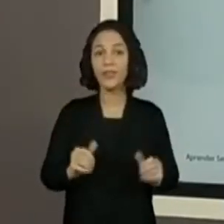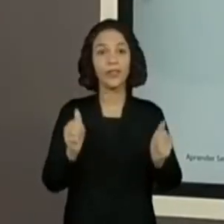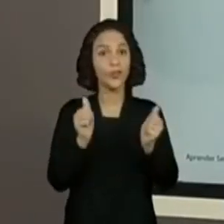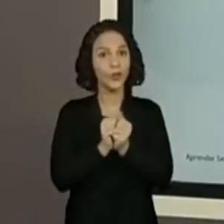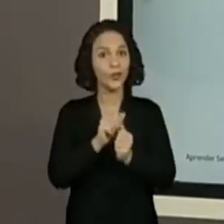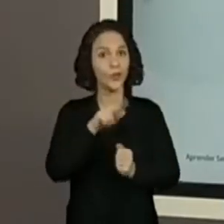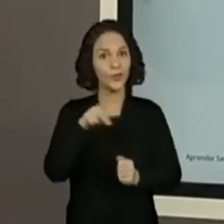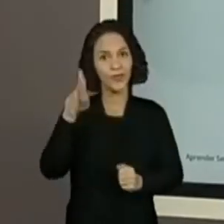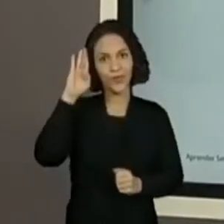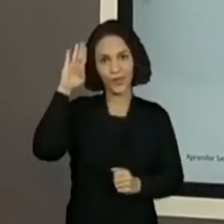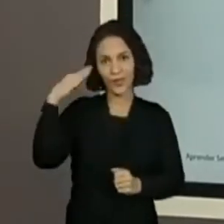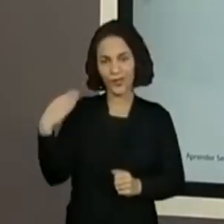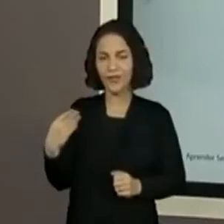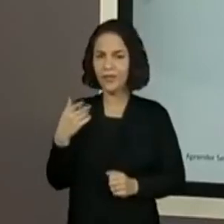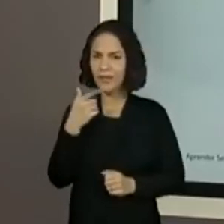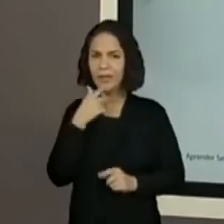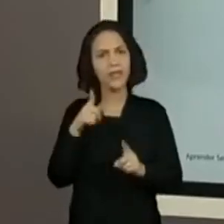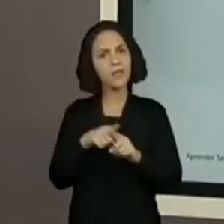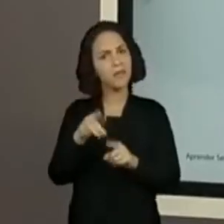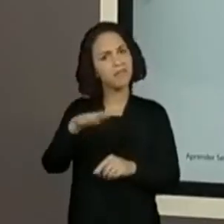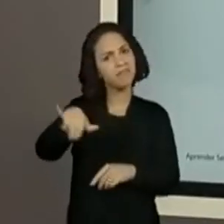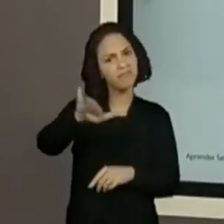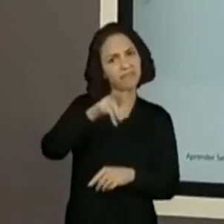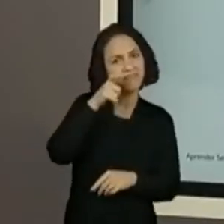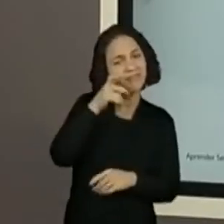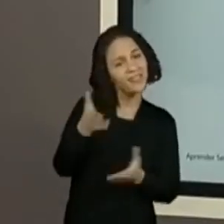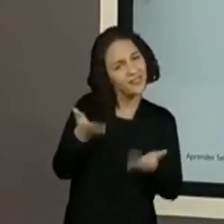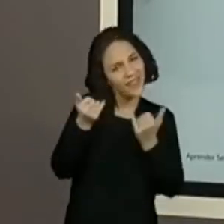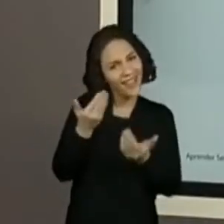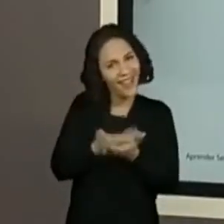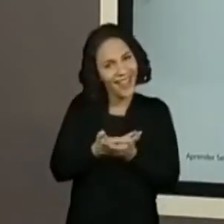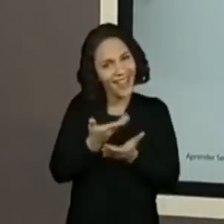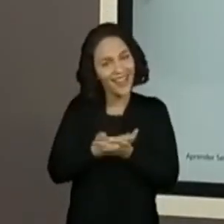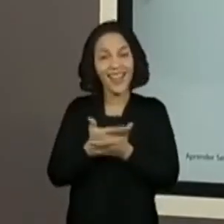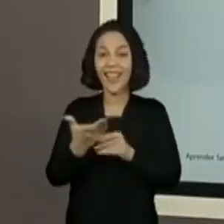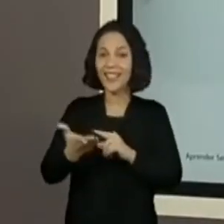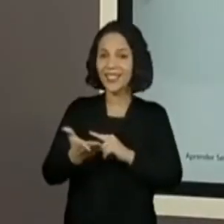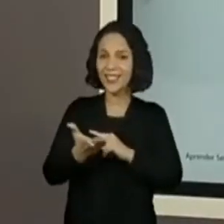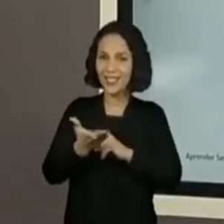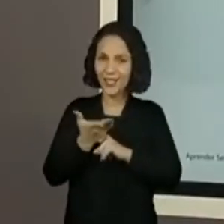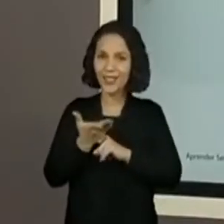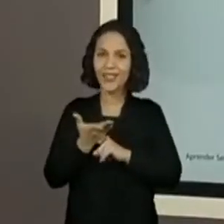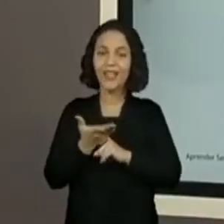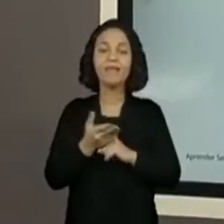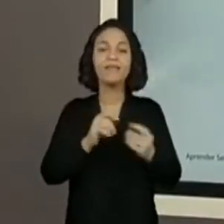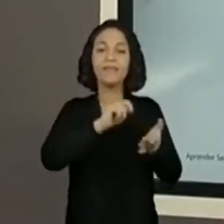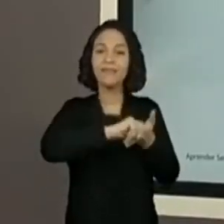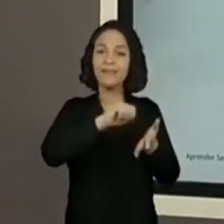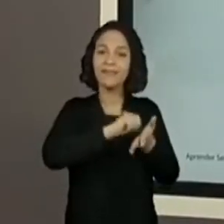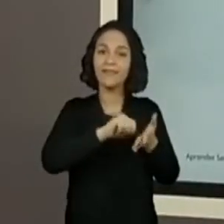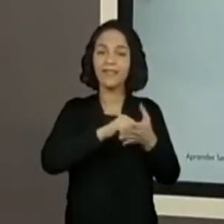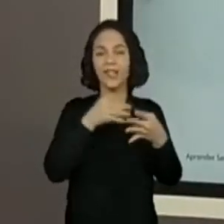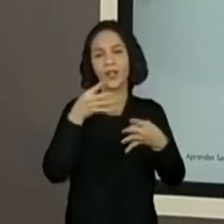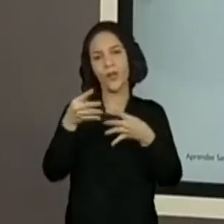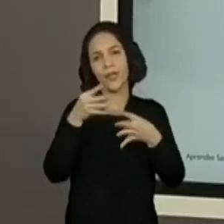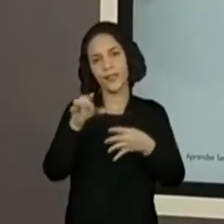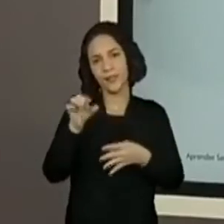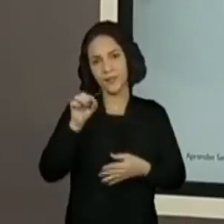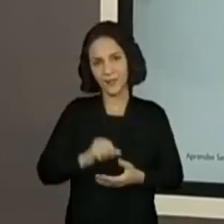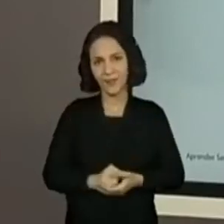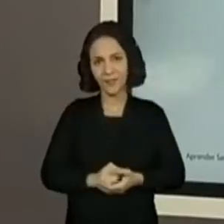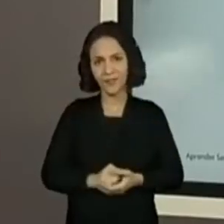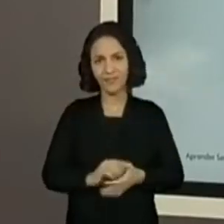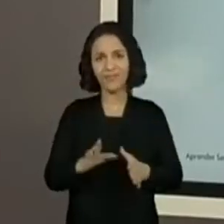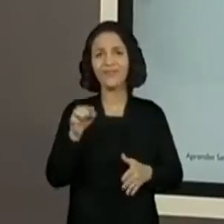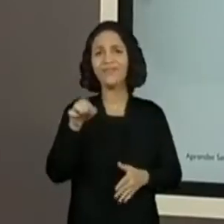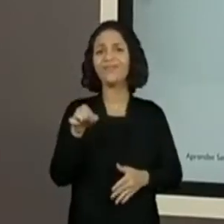com a professora Kelly, os professores. E quem estiver junto, venha para a nossa aula ajudando a fazer a escrita da quadrinha escolhida. Ah, mas